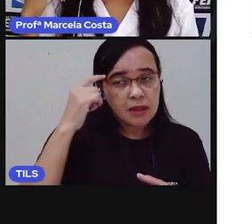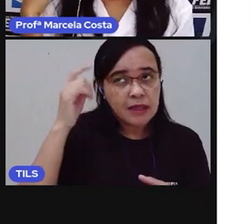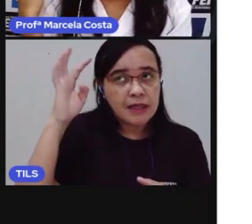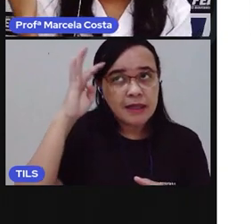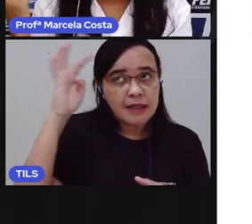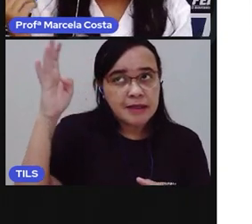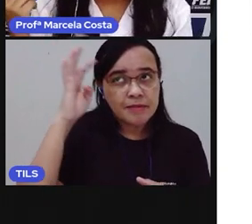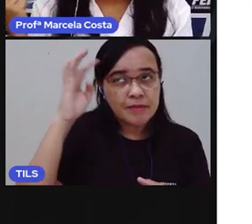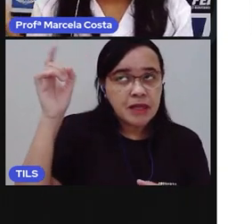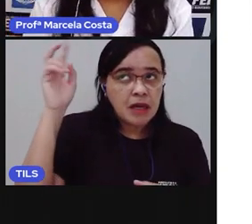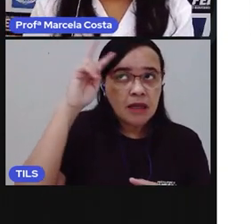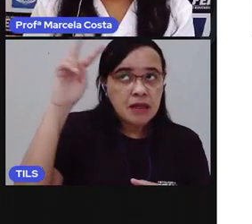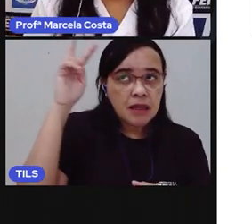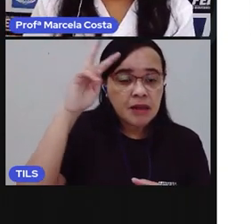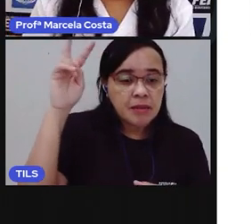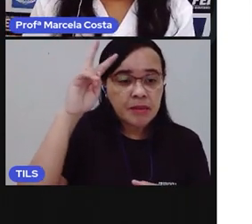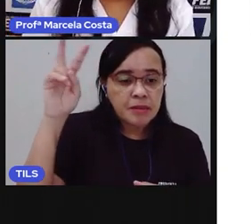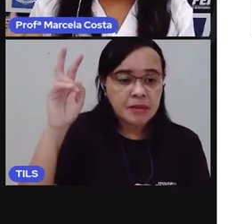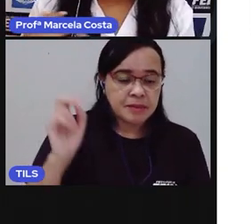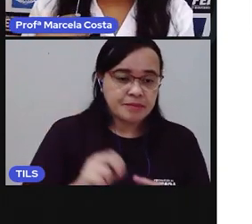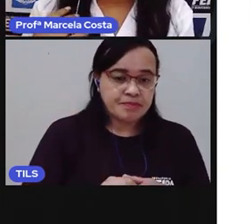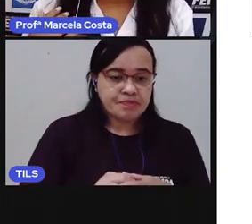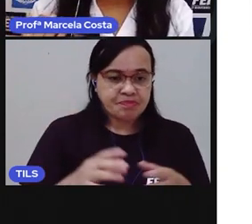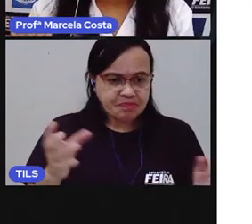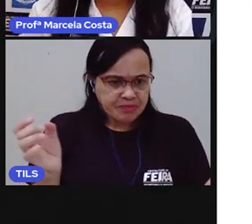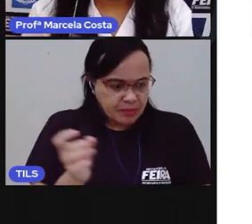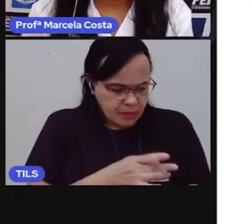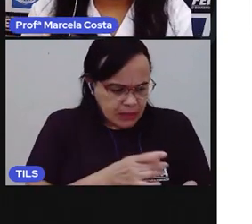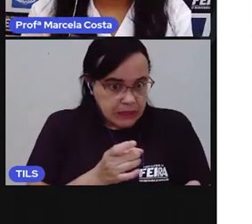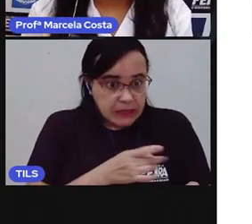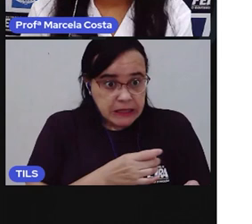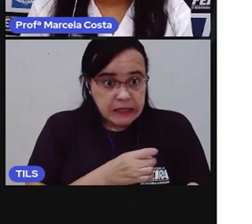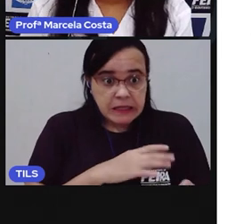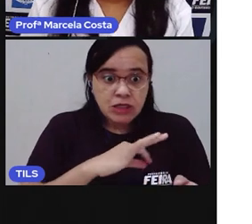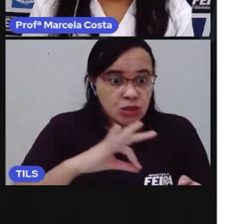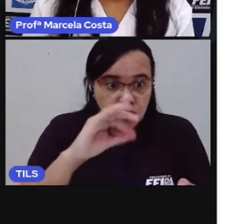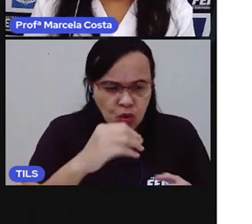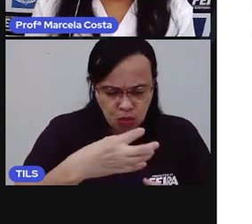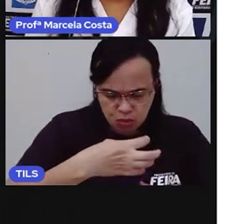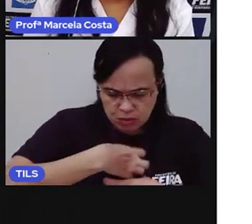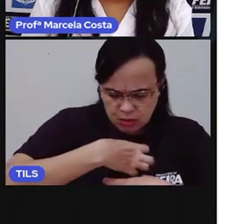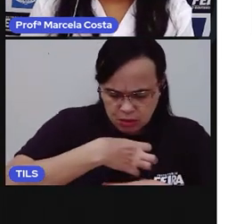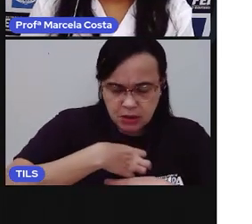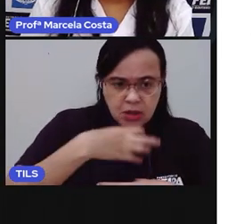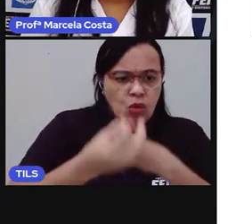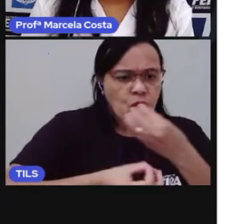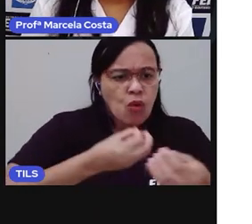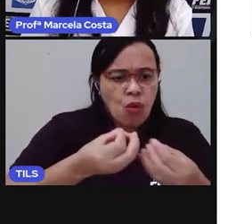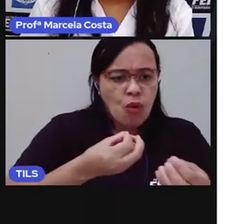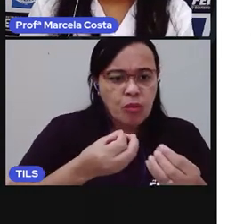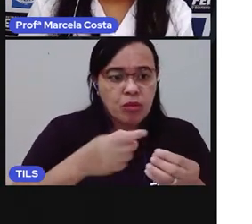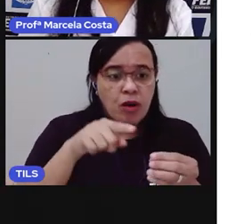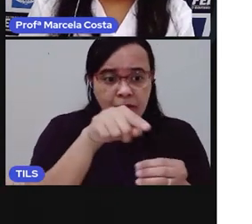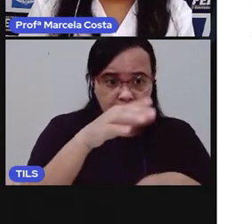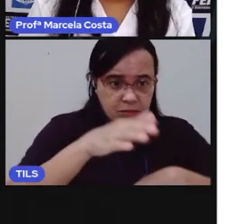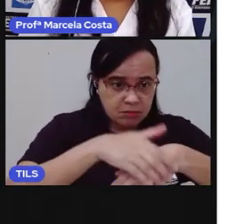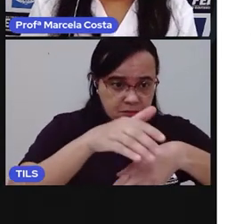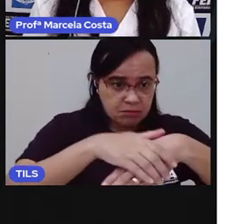os medos que você sente e você vai registrar isso com o desenho. Tá bom?